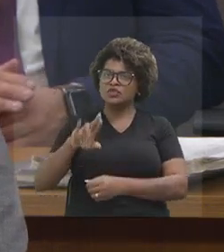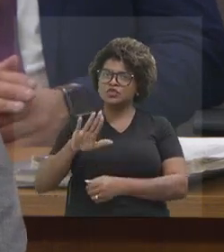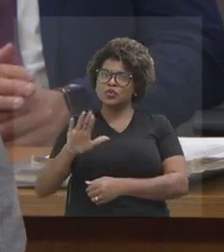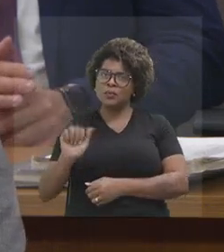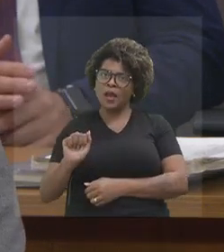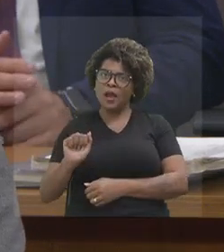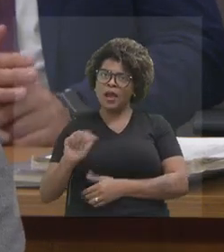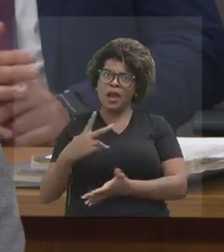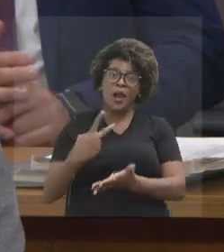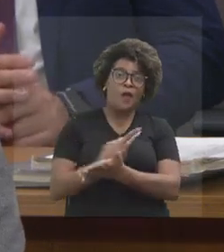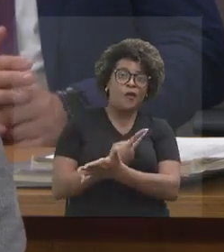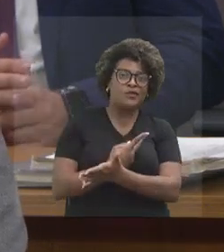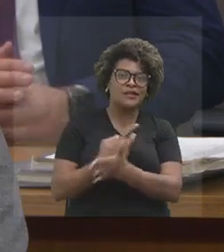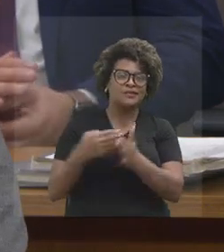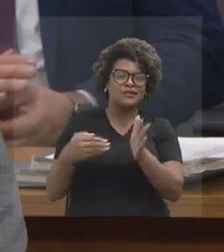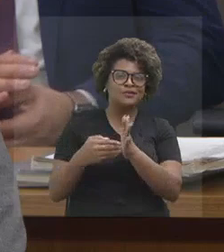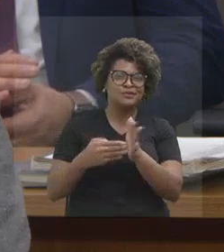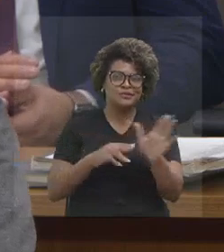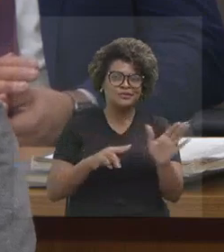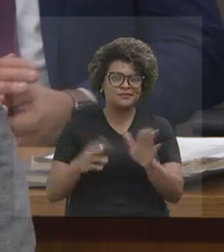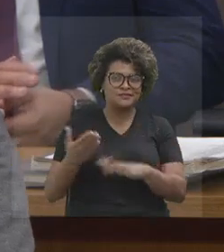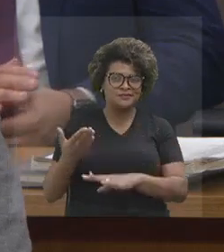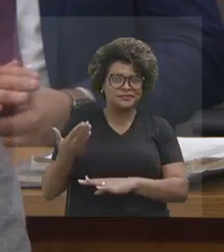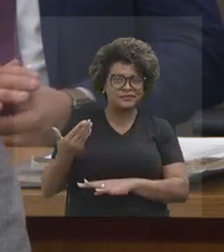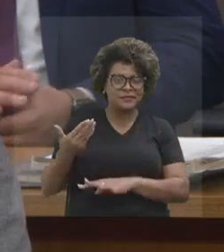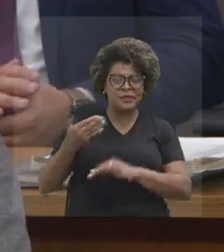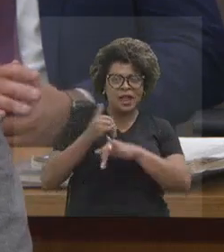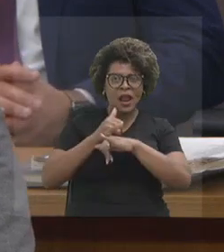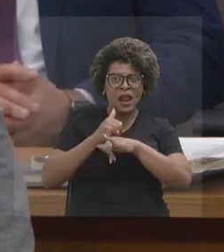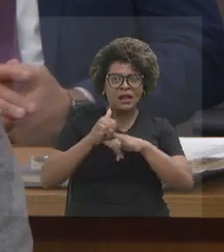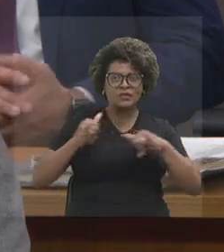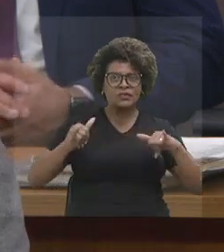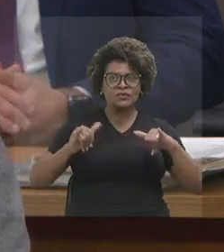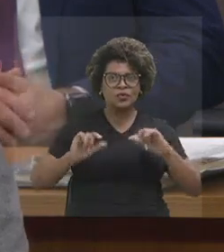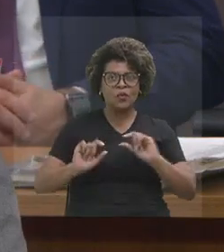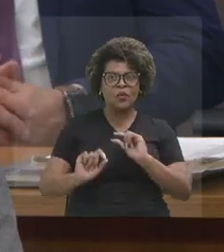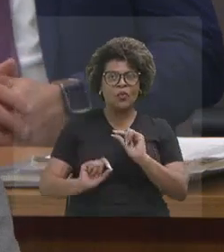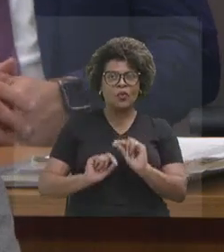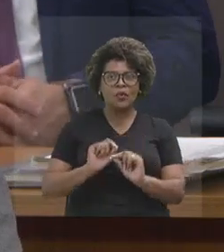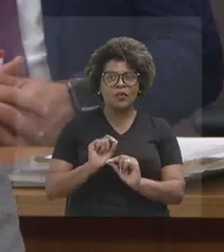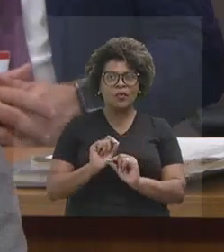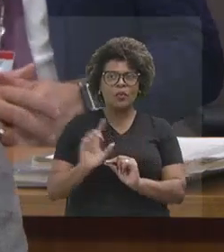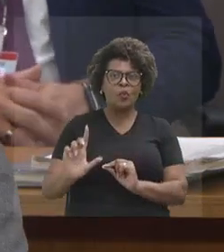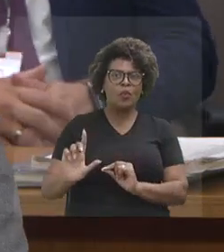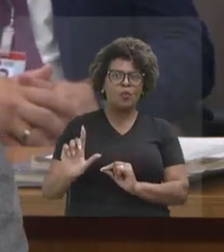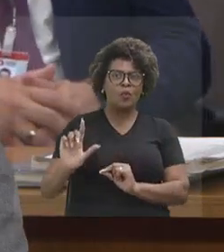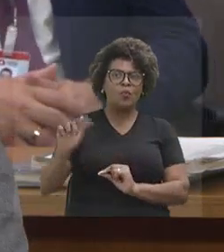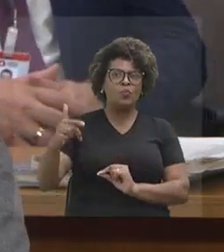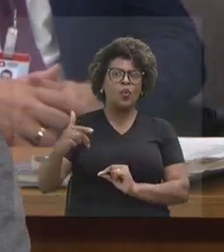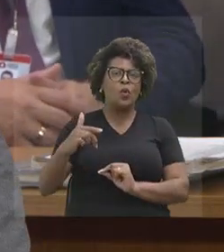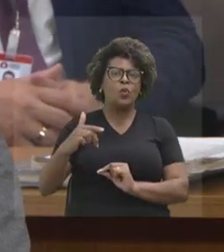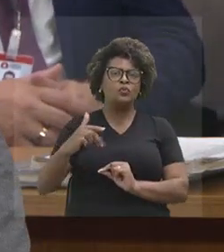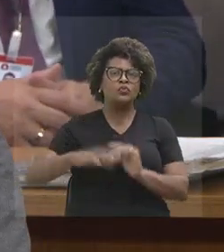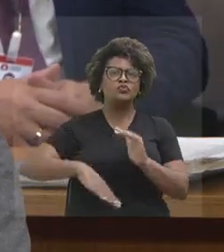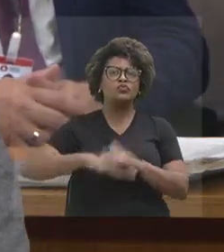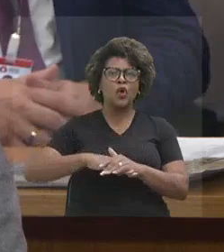nesse último final de semana, que a gente anunciou um outro jogo. Qual foi o jogo, Luciano?